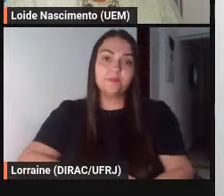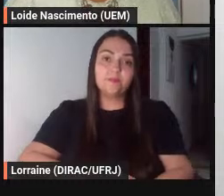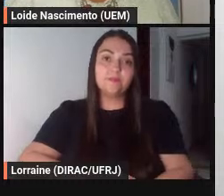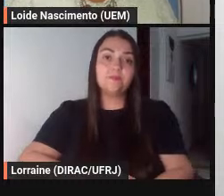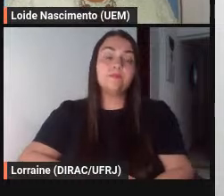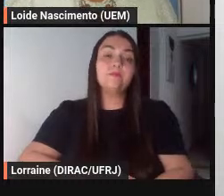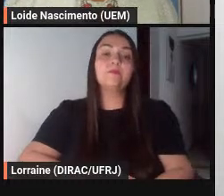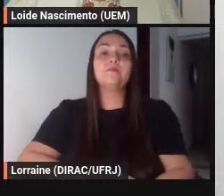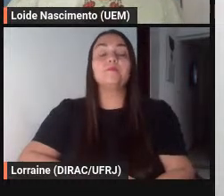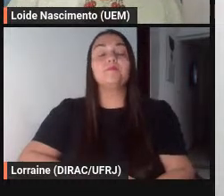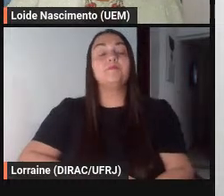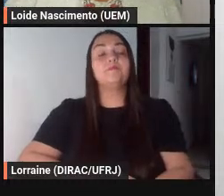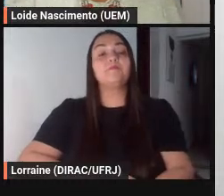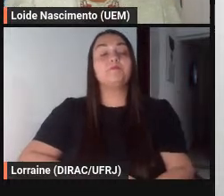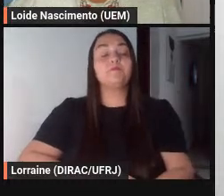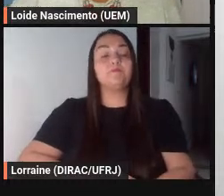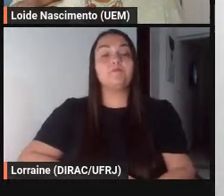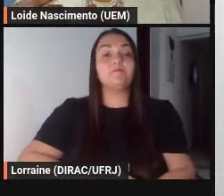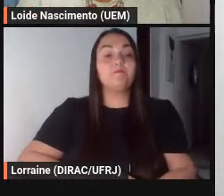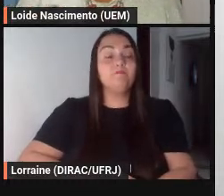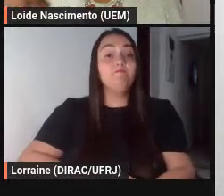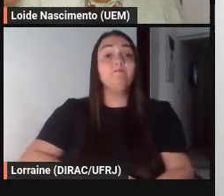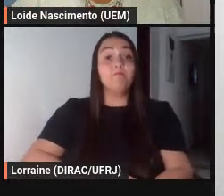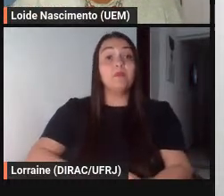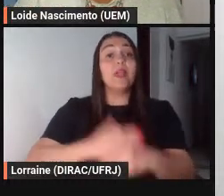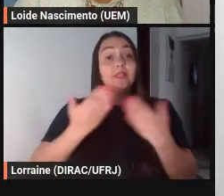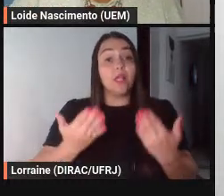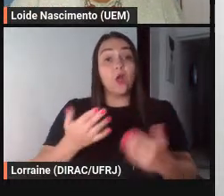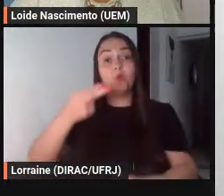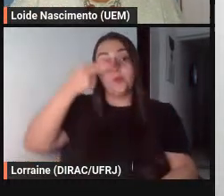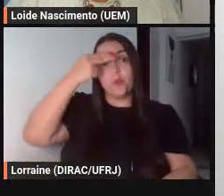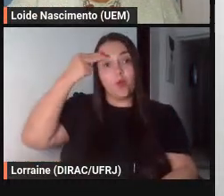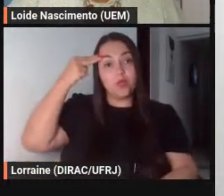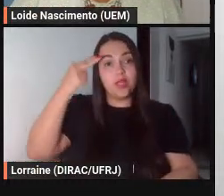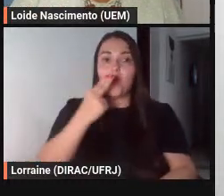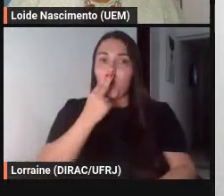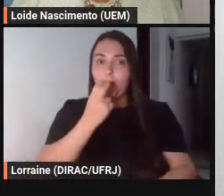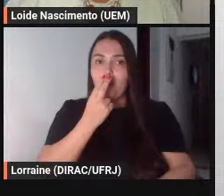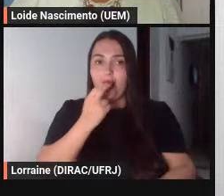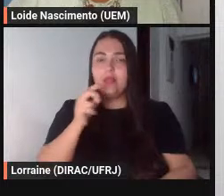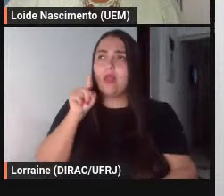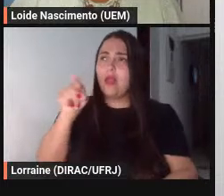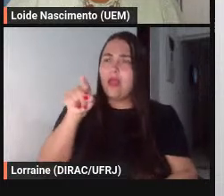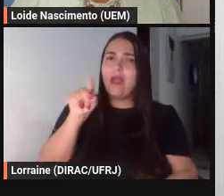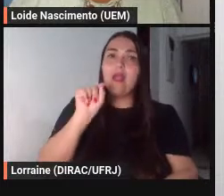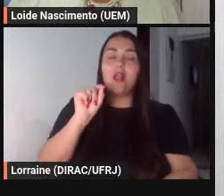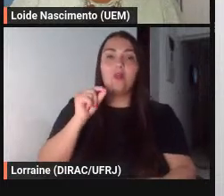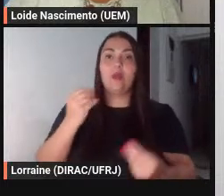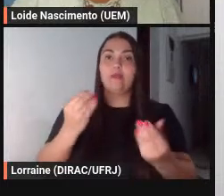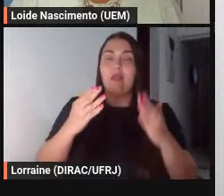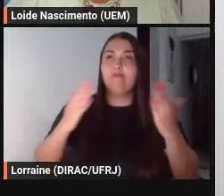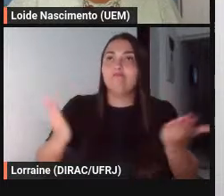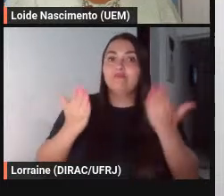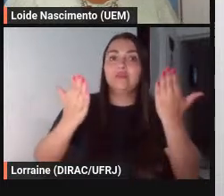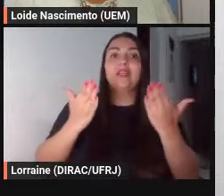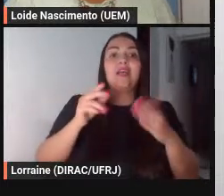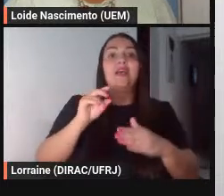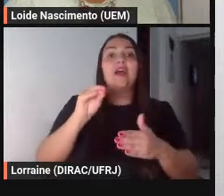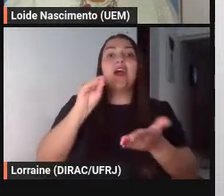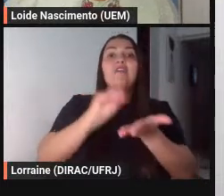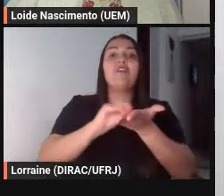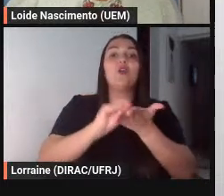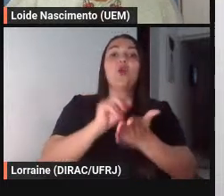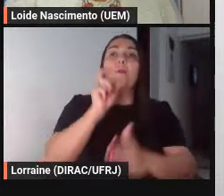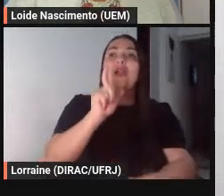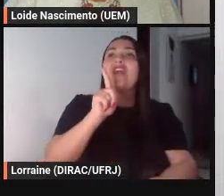e aí então o Monteiro Lobato ele inspira ele foi um divisor de águas faltou aí a palavra águas